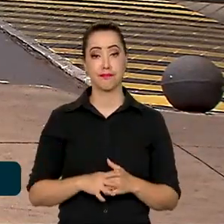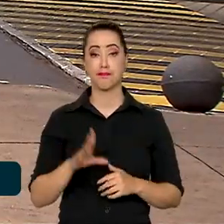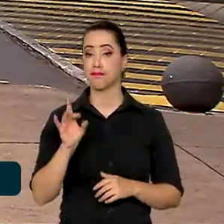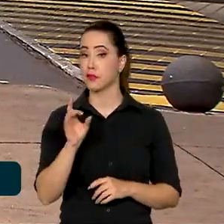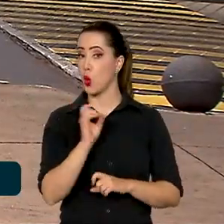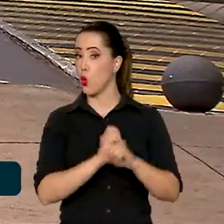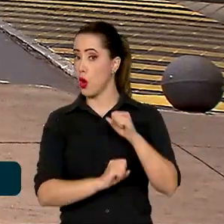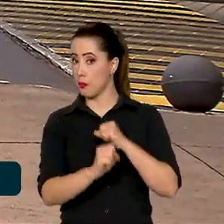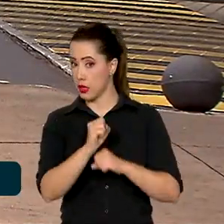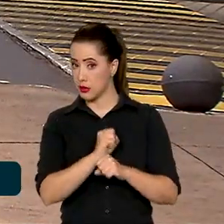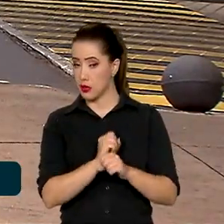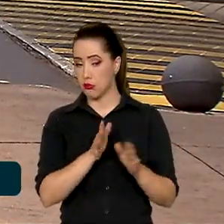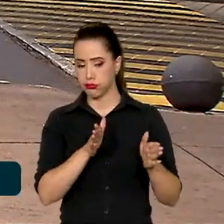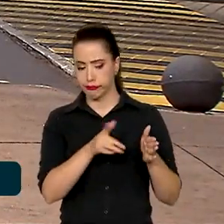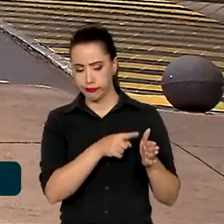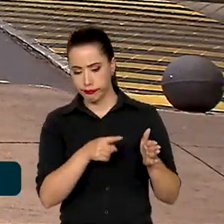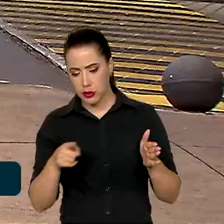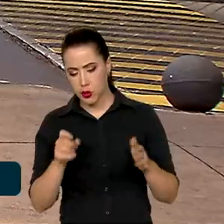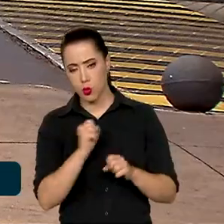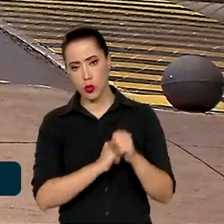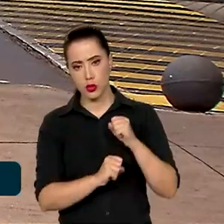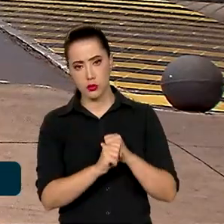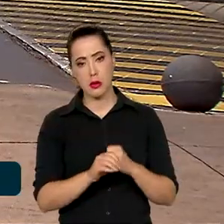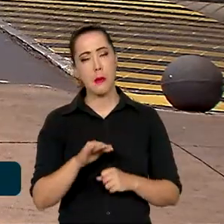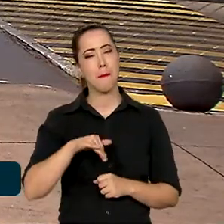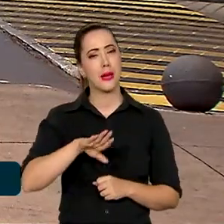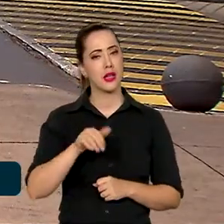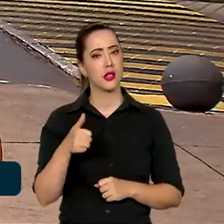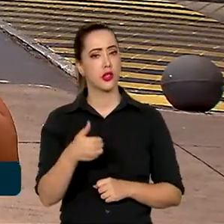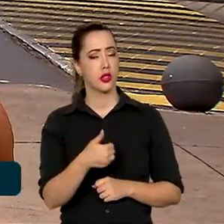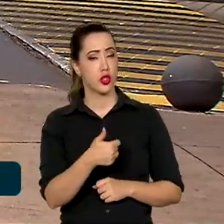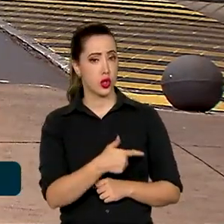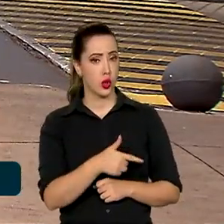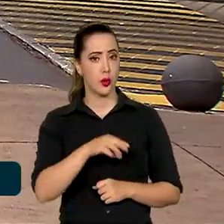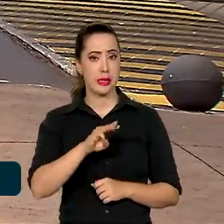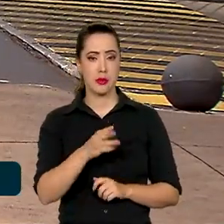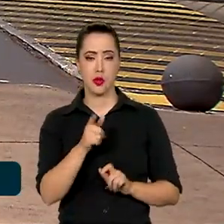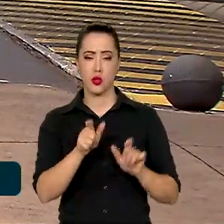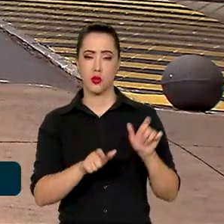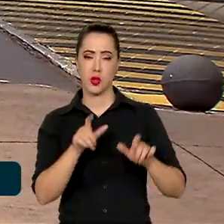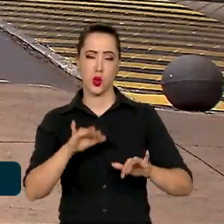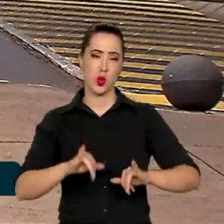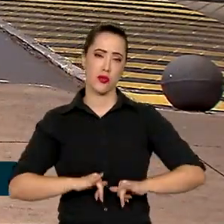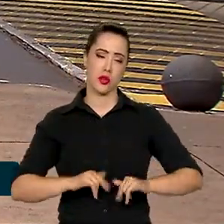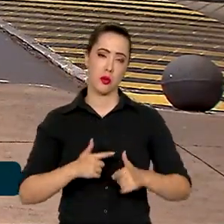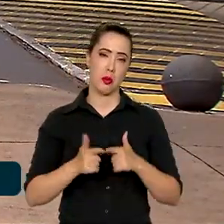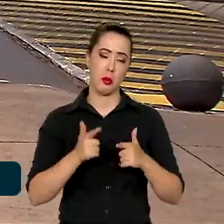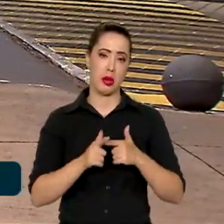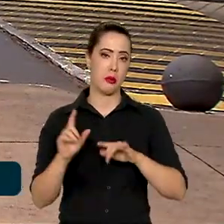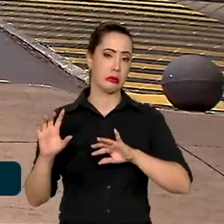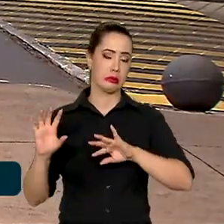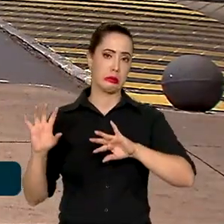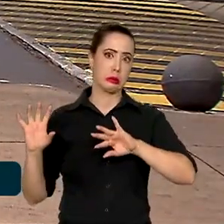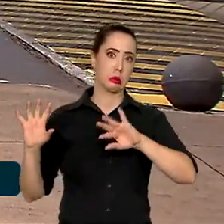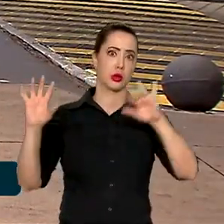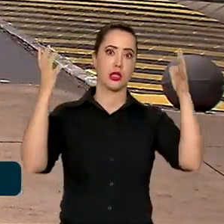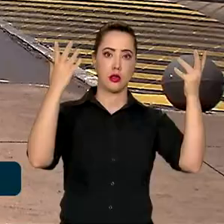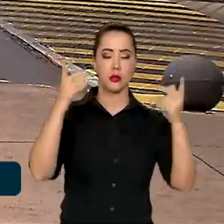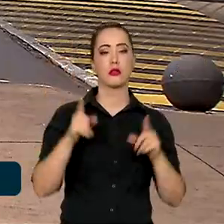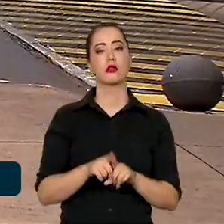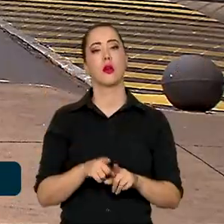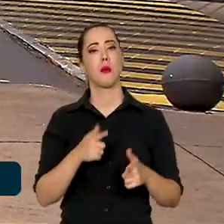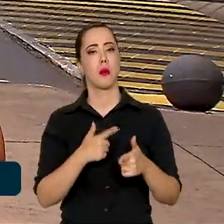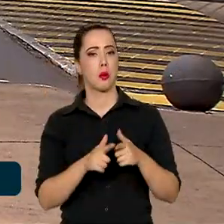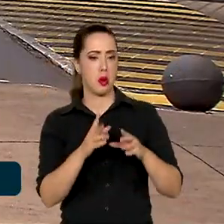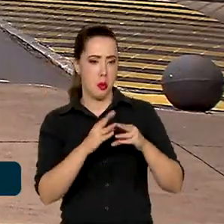ano passado, o país registrou mais de 12 milhões de pessoas afetadas por desastres, além de danos e